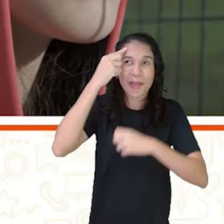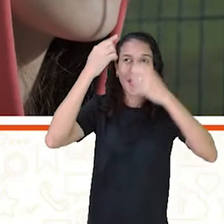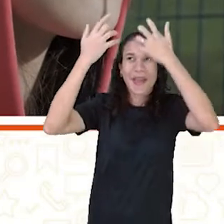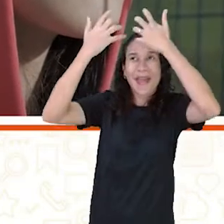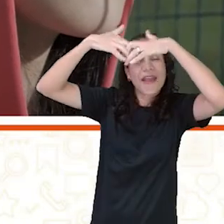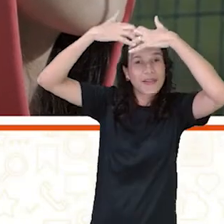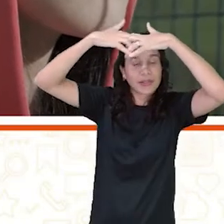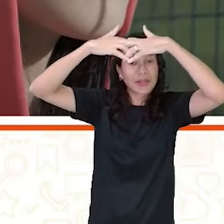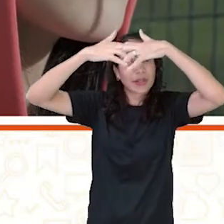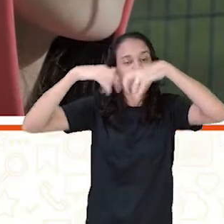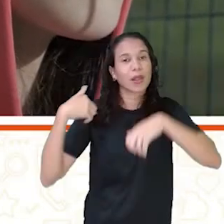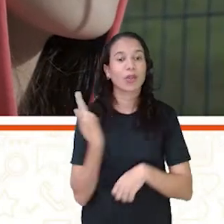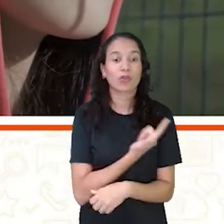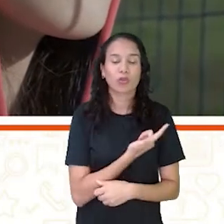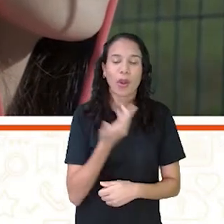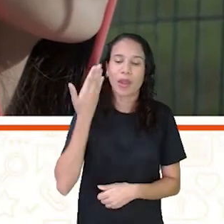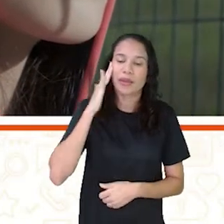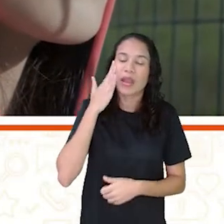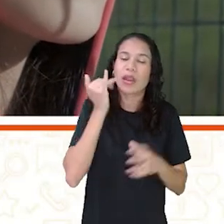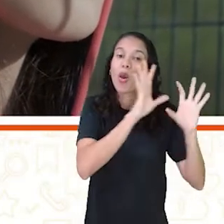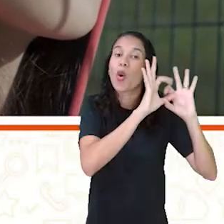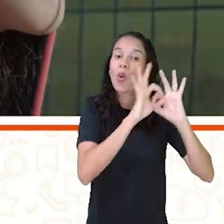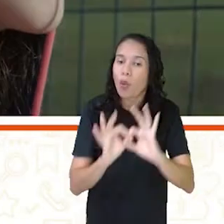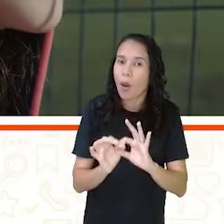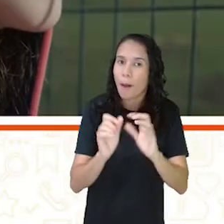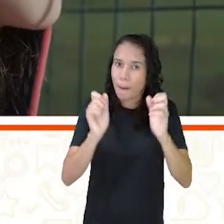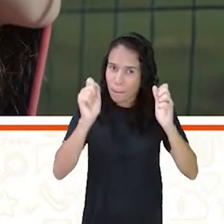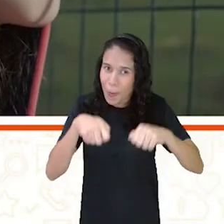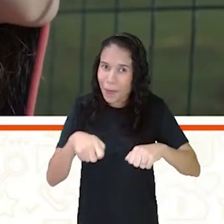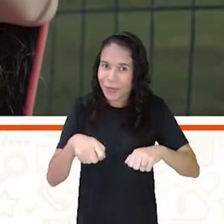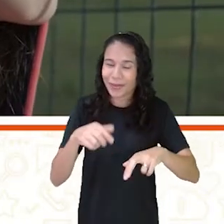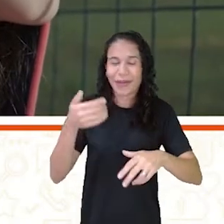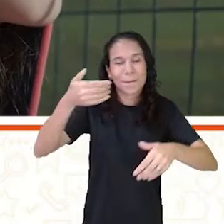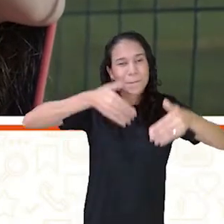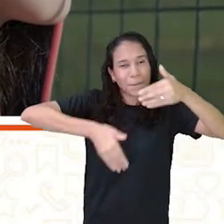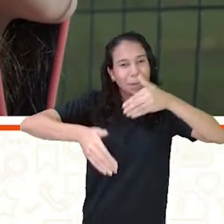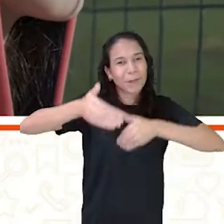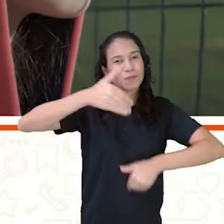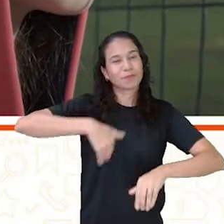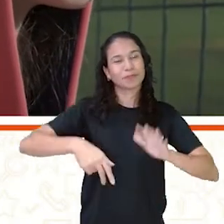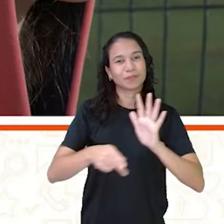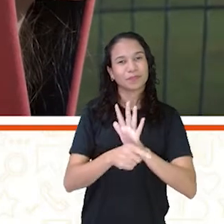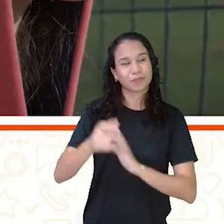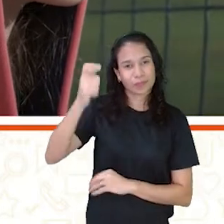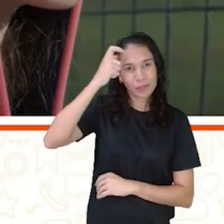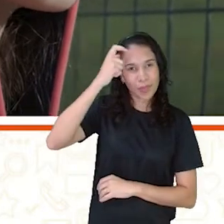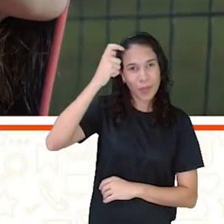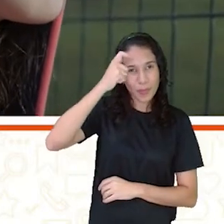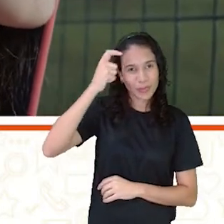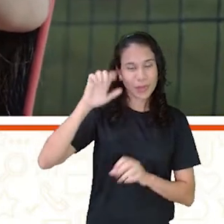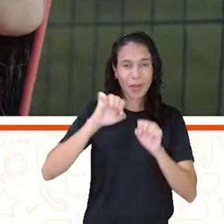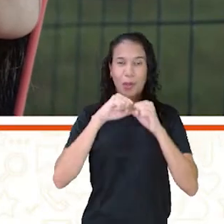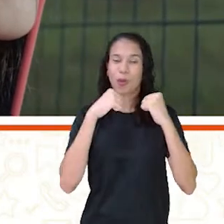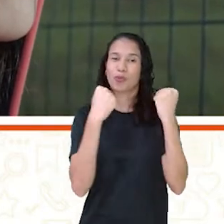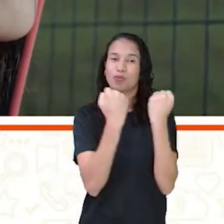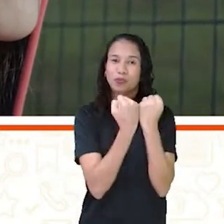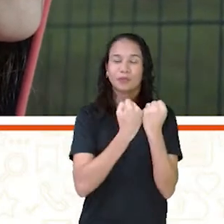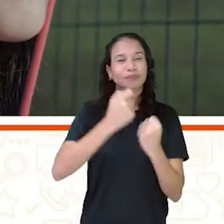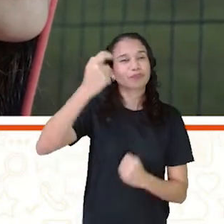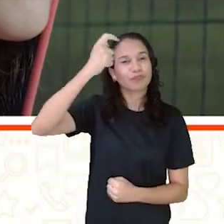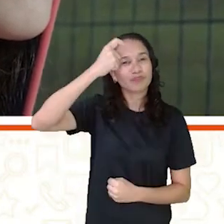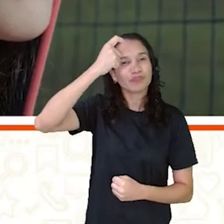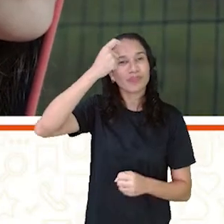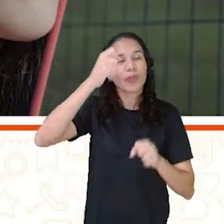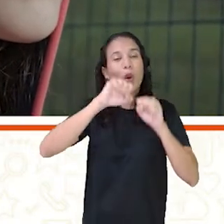Então, a gente tem várias possibilidades de participação a partir da consciência social. A consciência social, ela dá pra